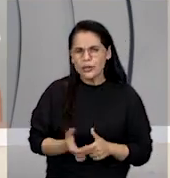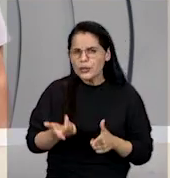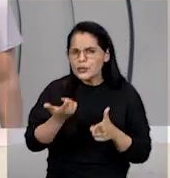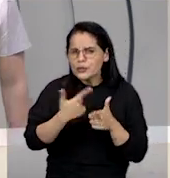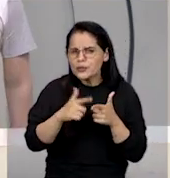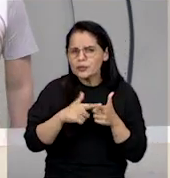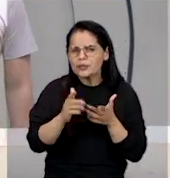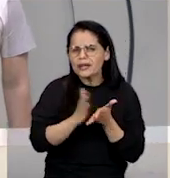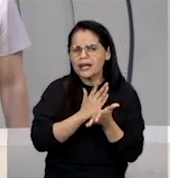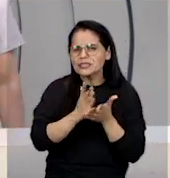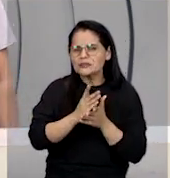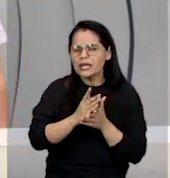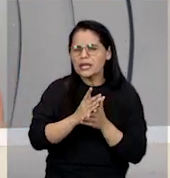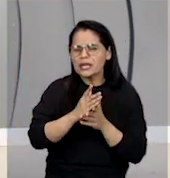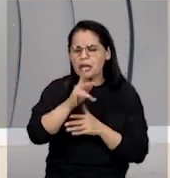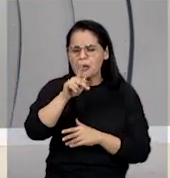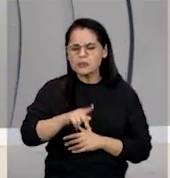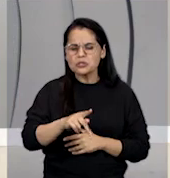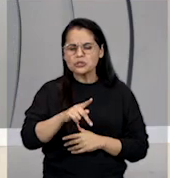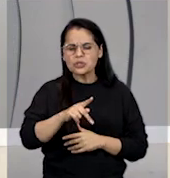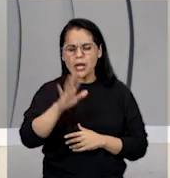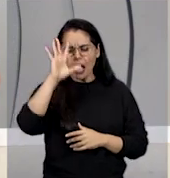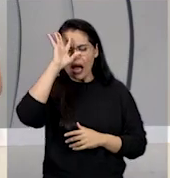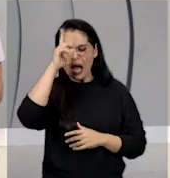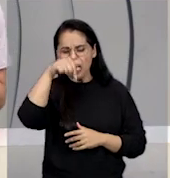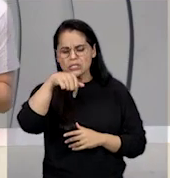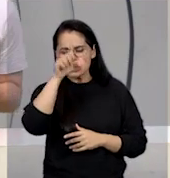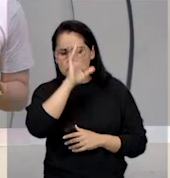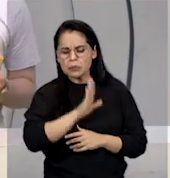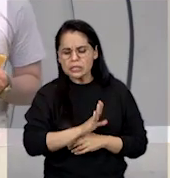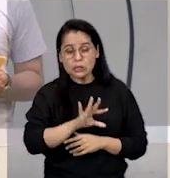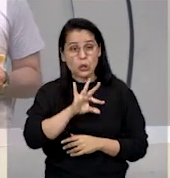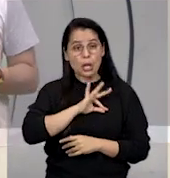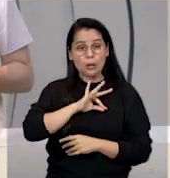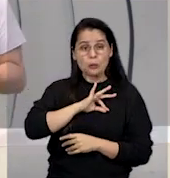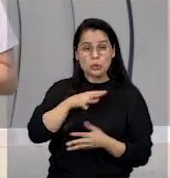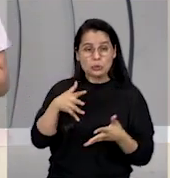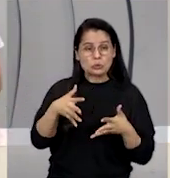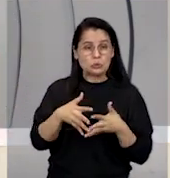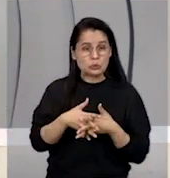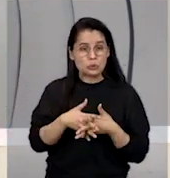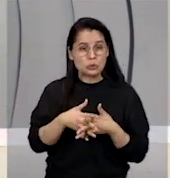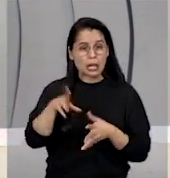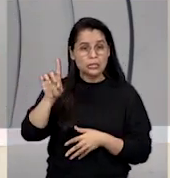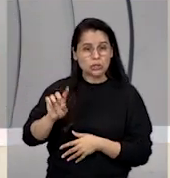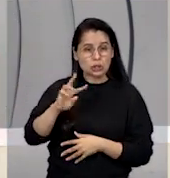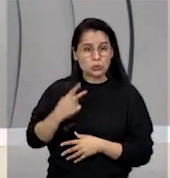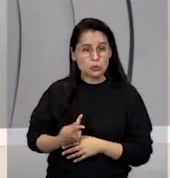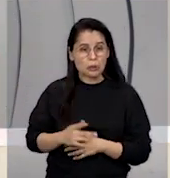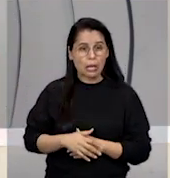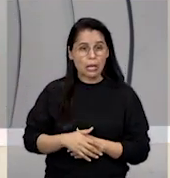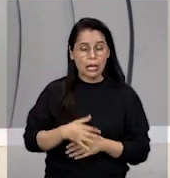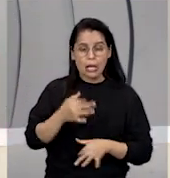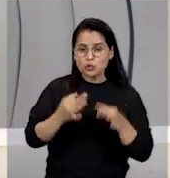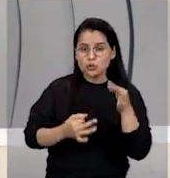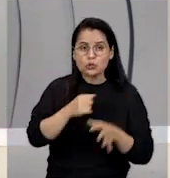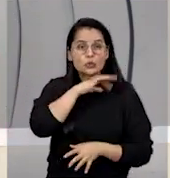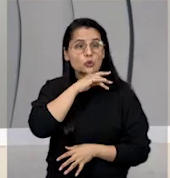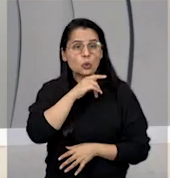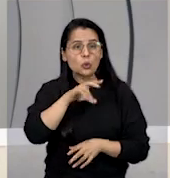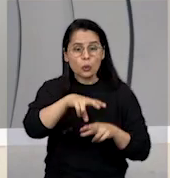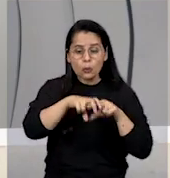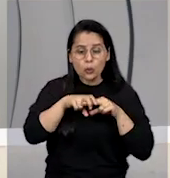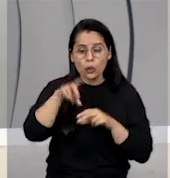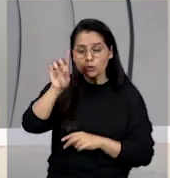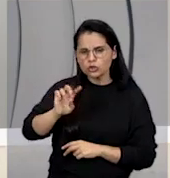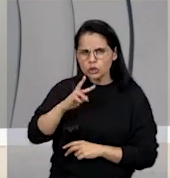que muitas vezes as pessoas apontam aqui no Brasil, de que a polícia é atrapalhada pelos direitos humanos e a justiça não funciona por causa dos direitos humanos,